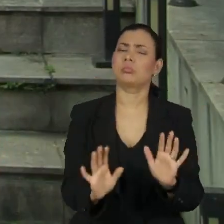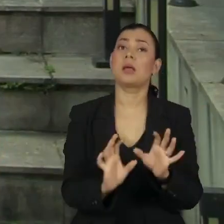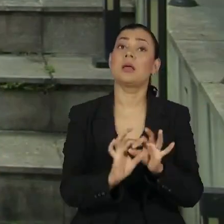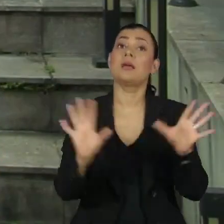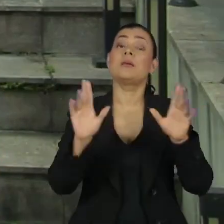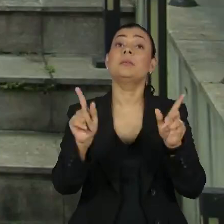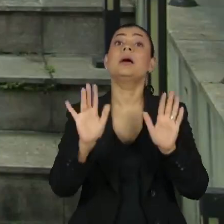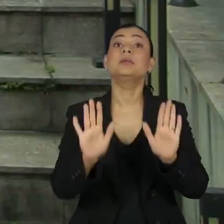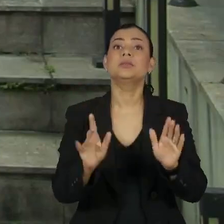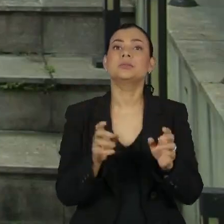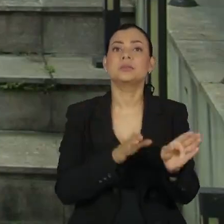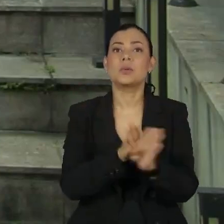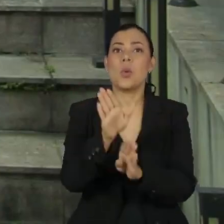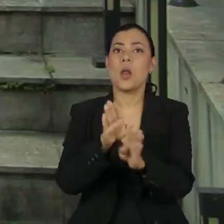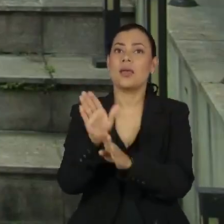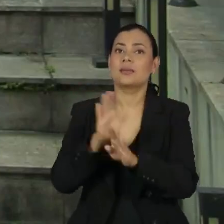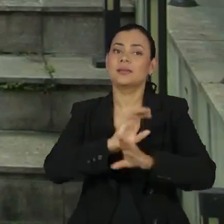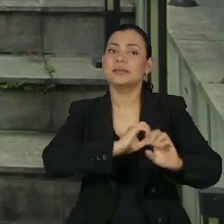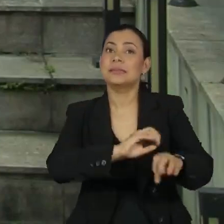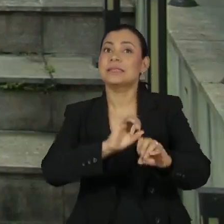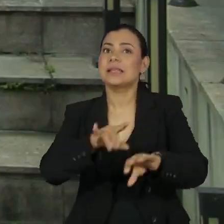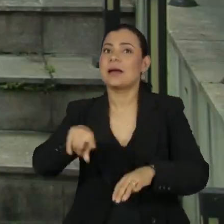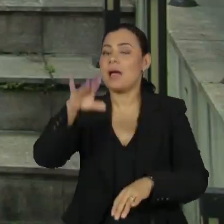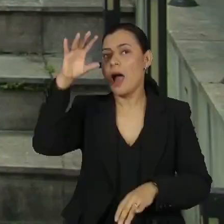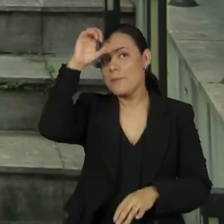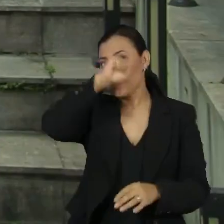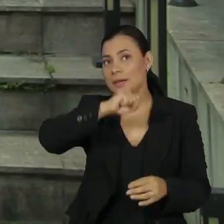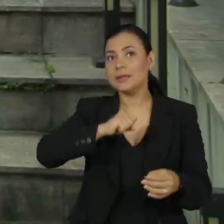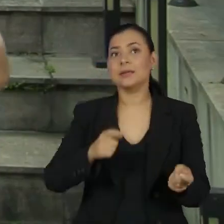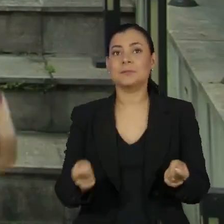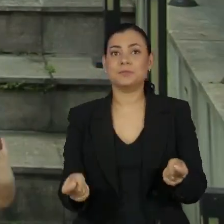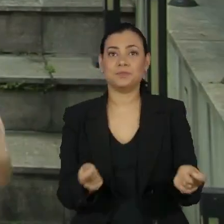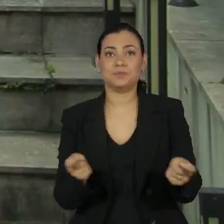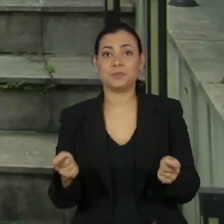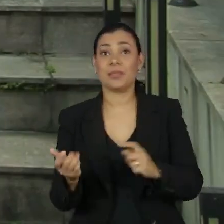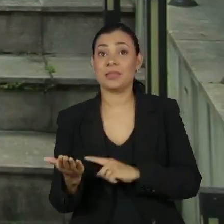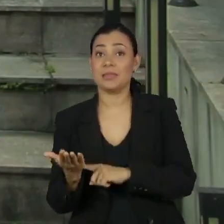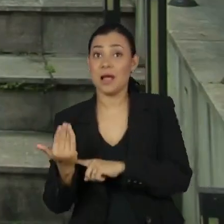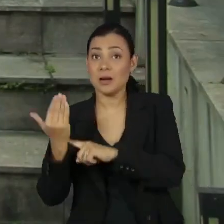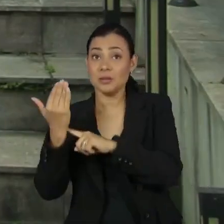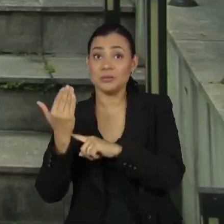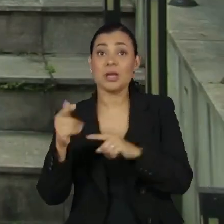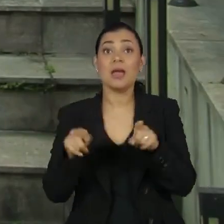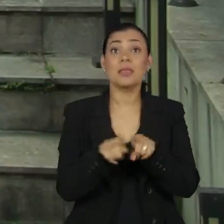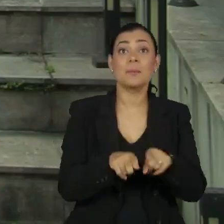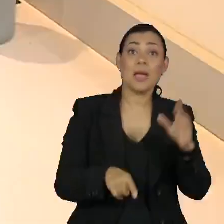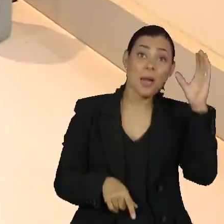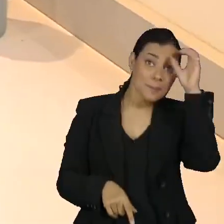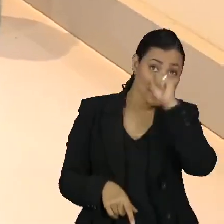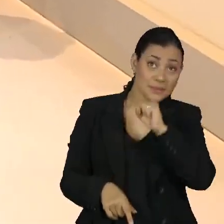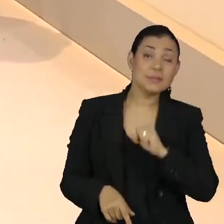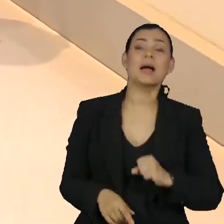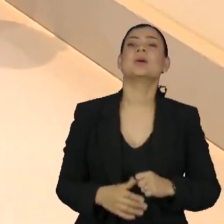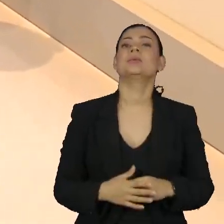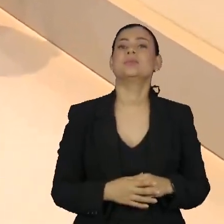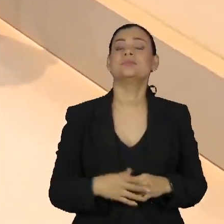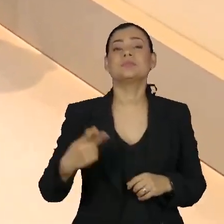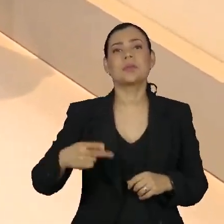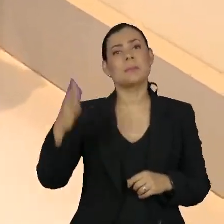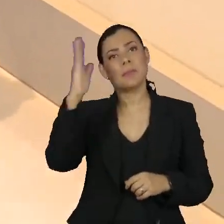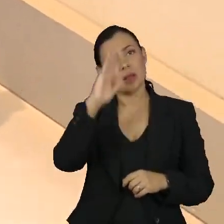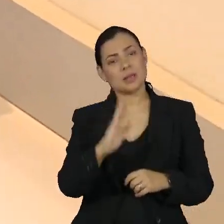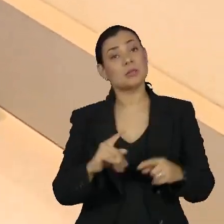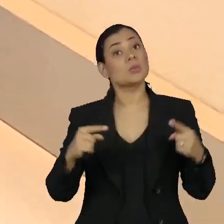uma gestão educacional que promova a interação entre a tecnologia e o aprendizado. No Brasil, o